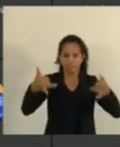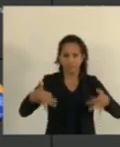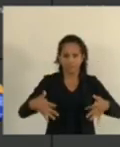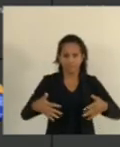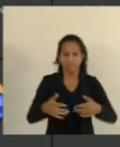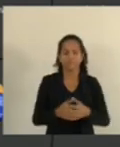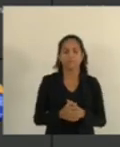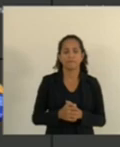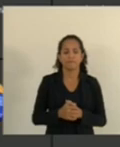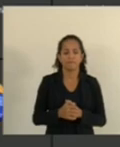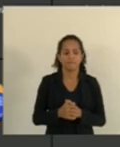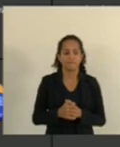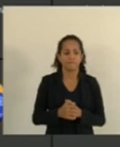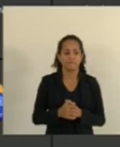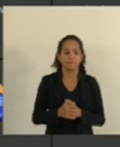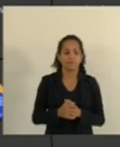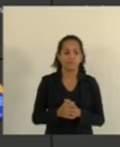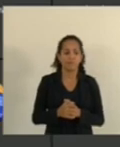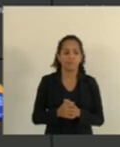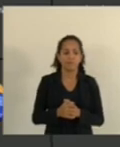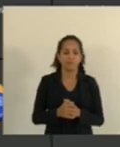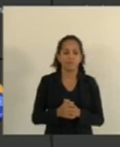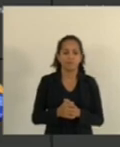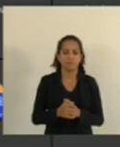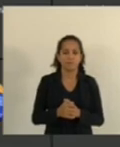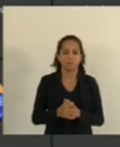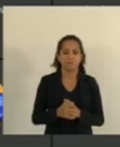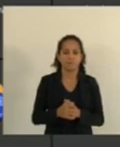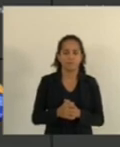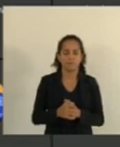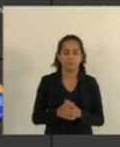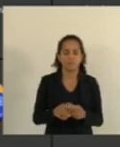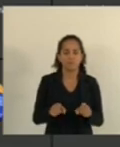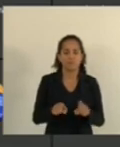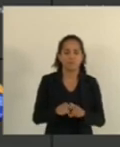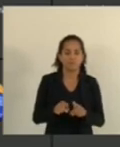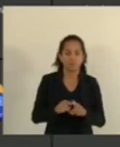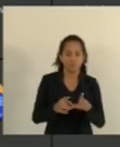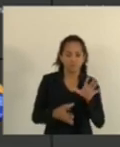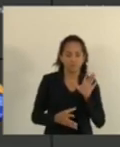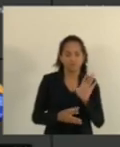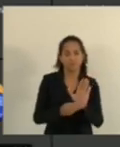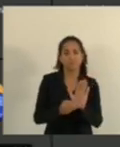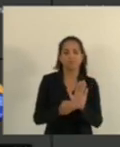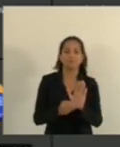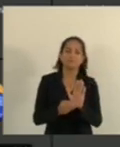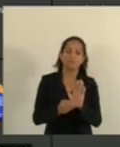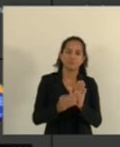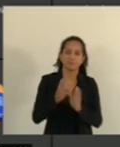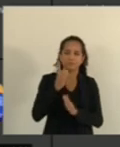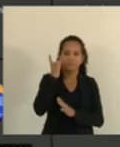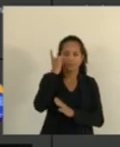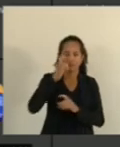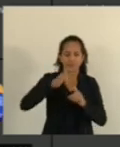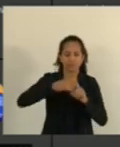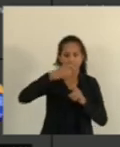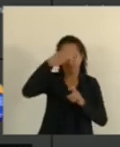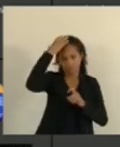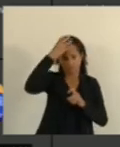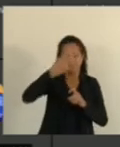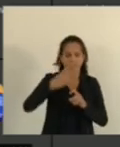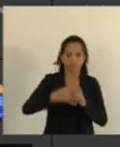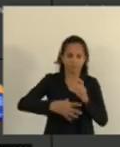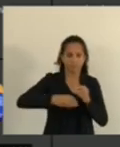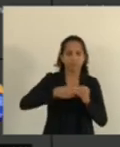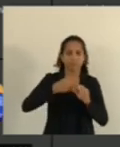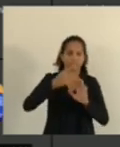a gente verificou aí a emenda do deputado Dr. Hercules Que acrescentou ao projeto já